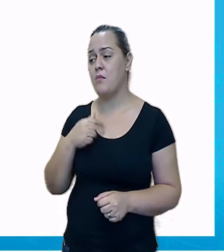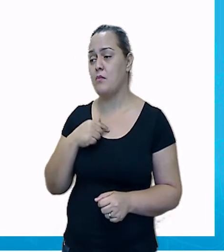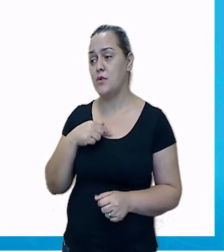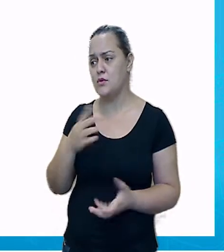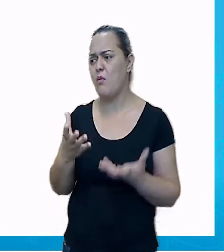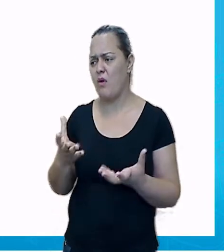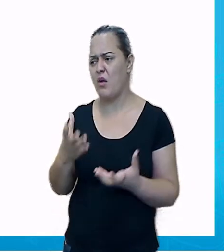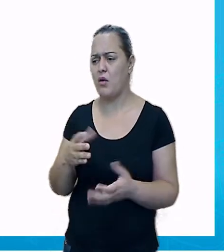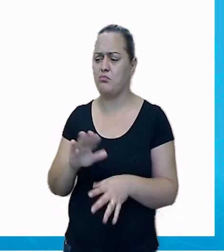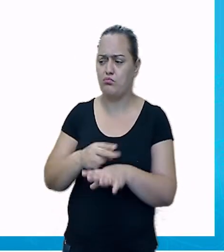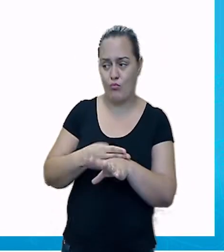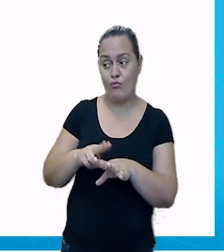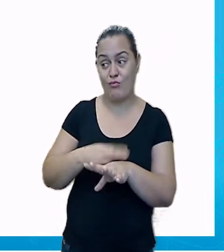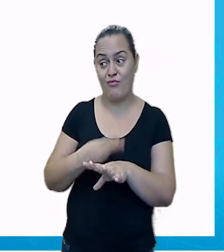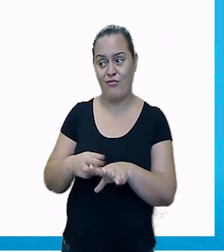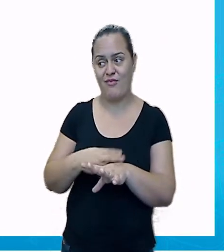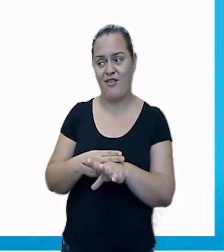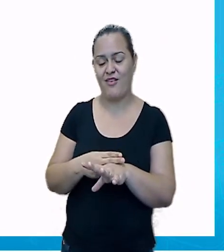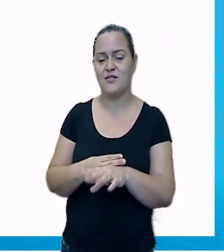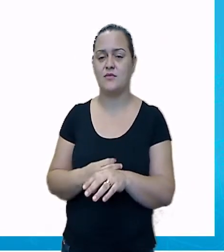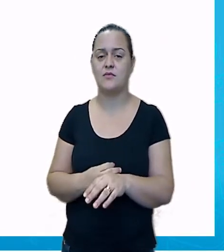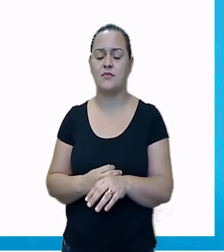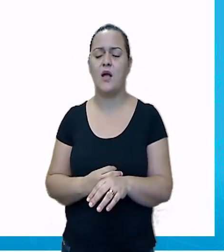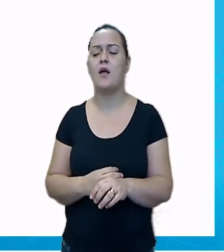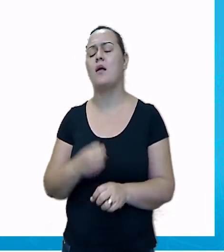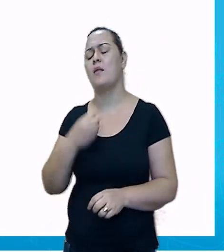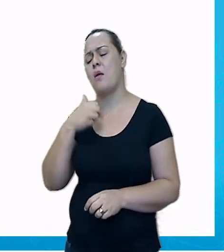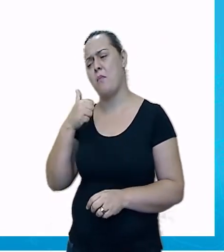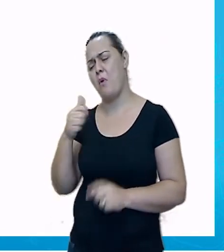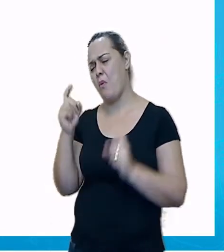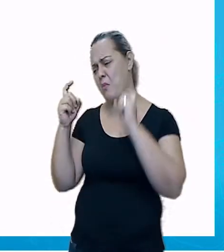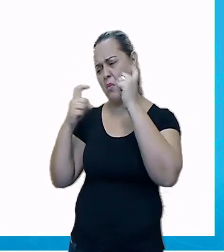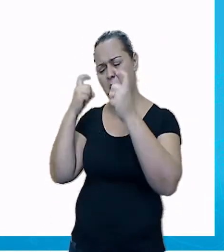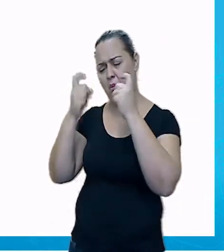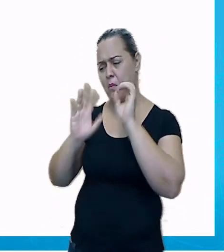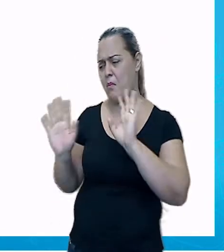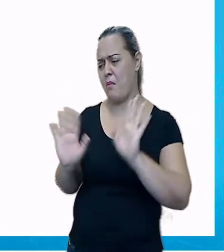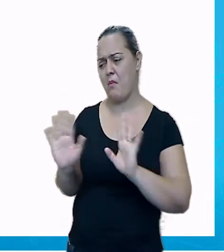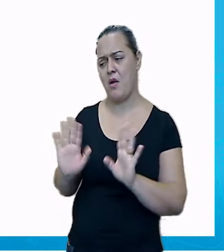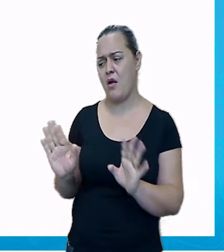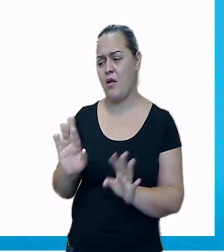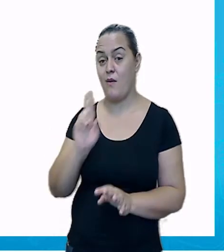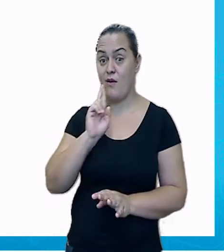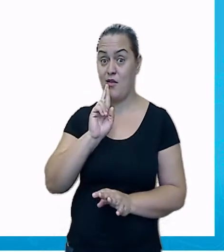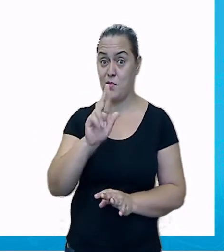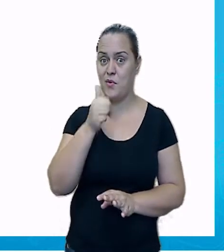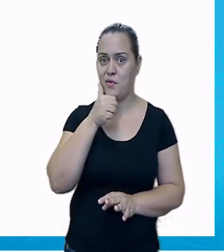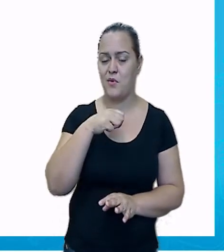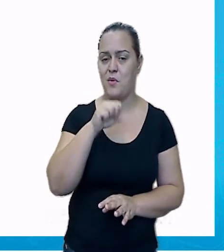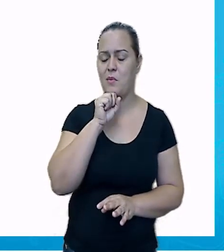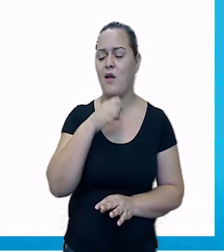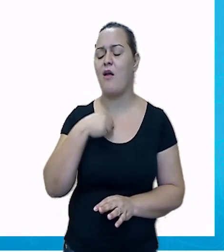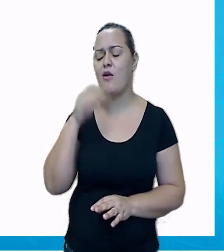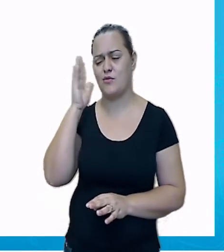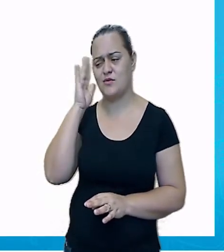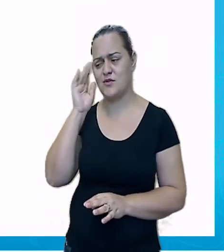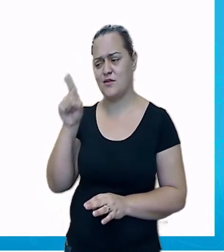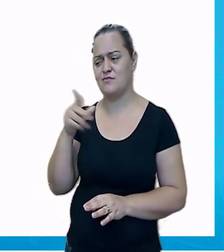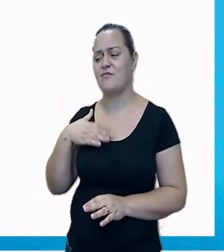deles. Sim, não se preocupe, diz a mamãe. Eu sei bem do que você gosta.